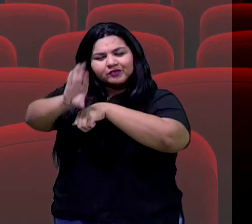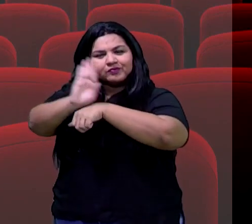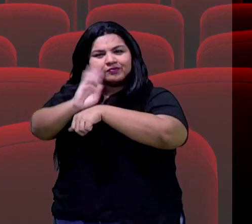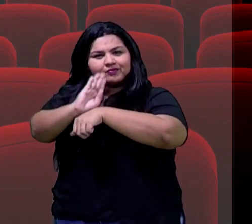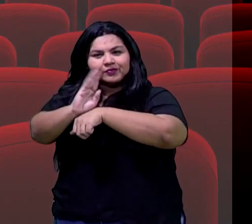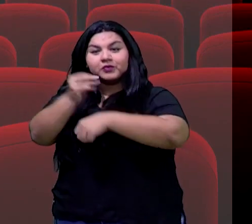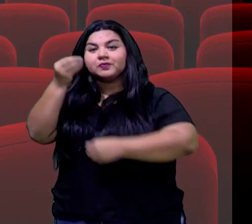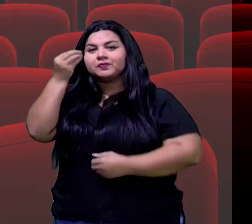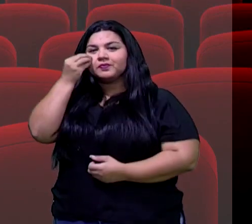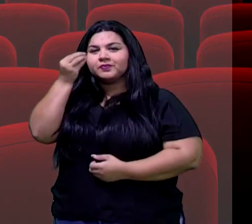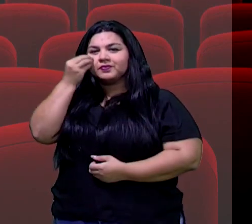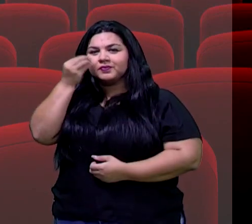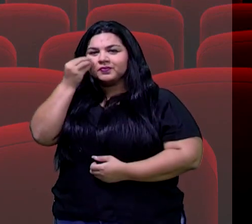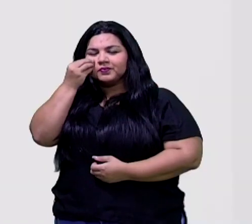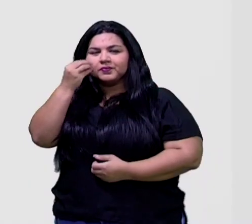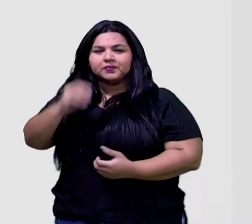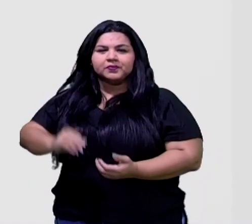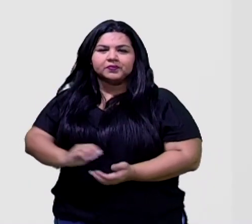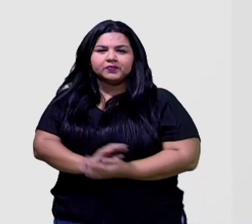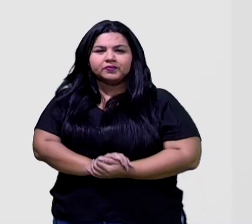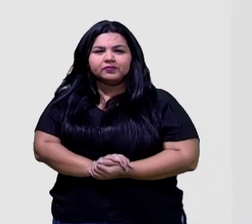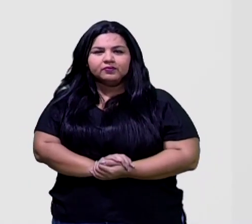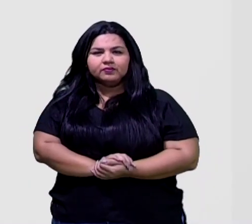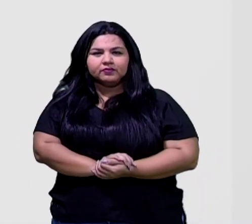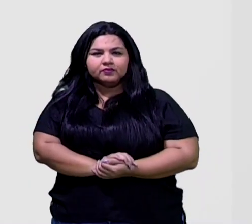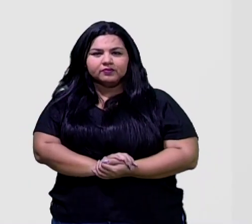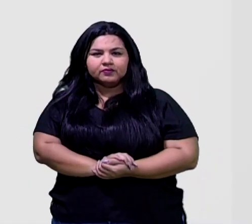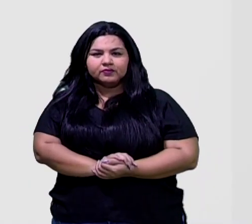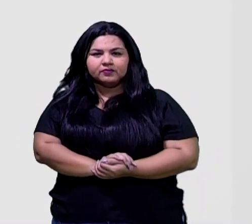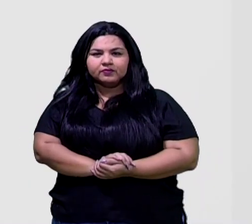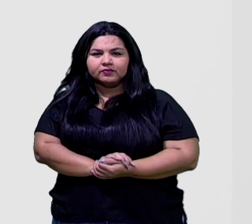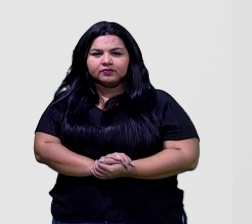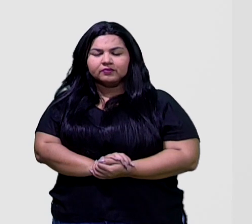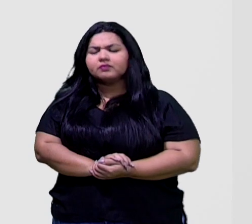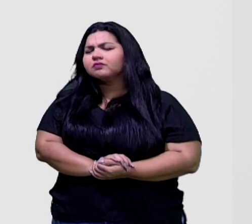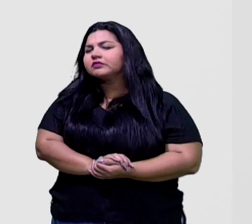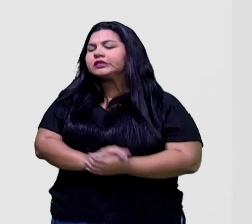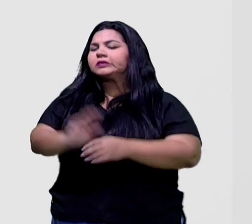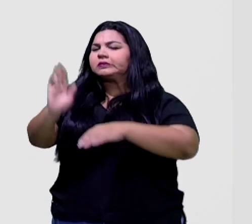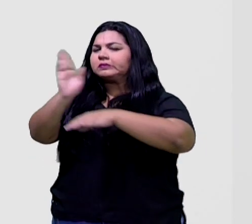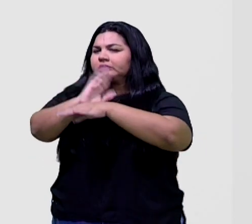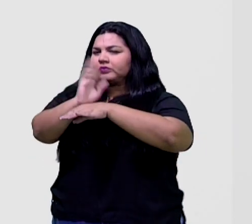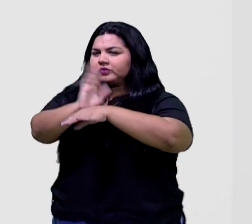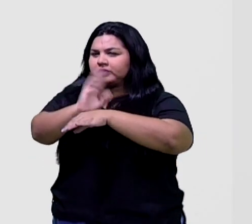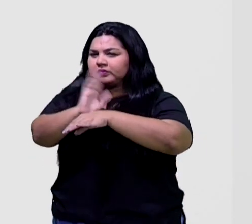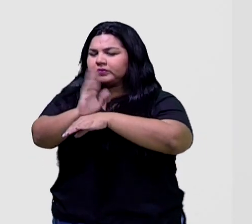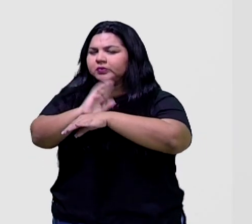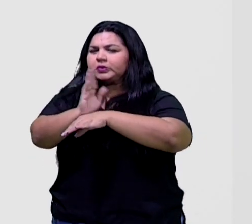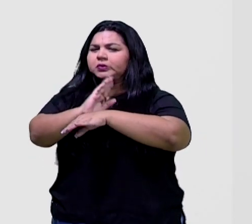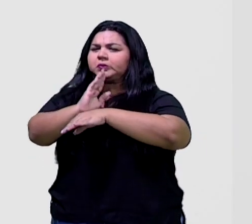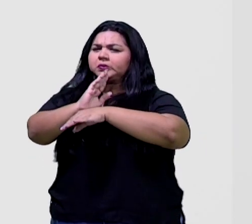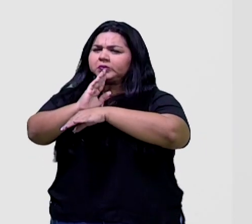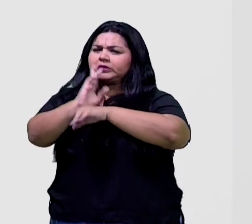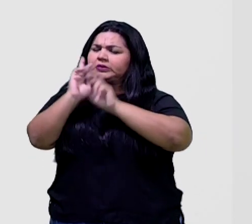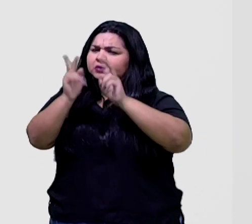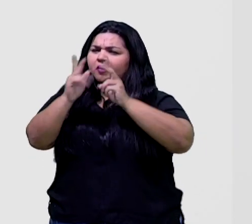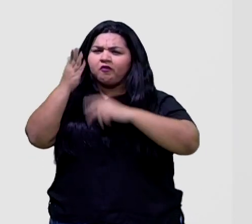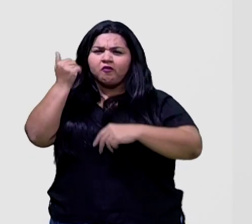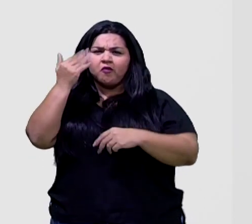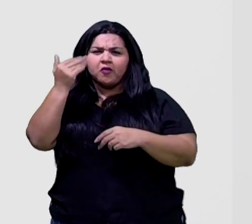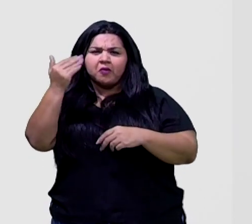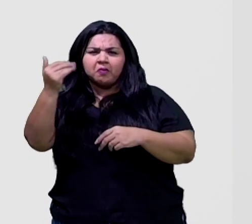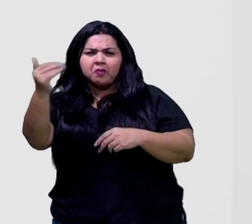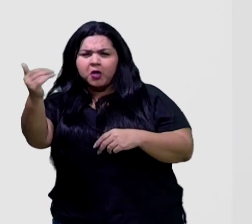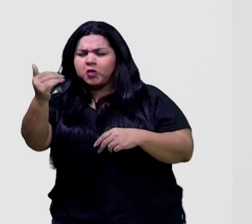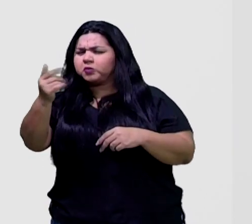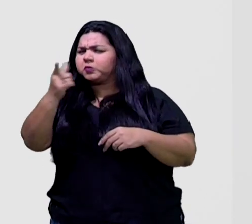vocês. Observa aí na nossa cartela. Um filme bastante falado, né? Vencedor